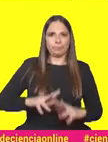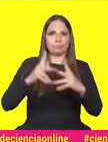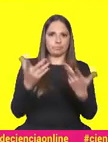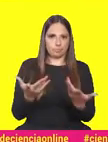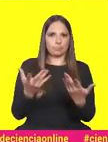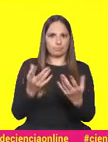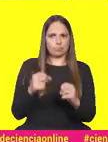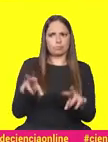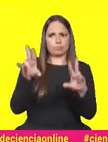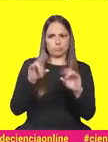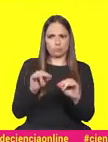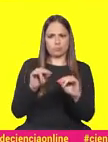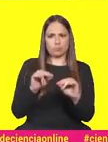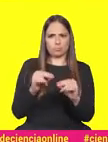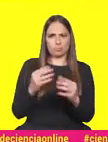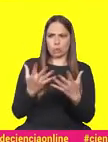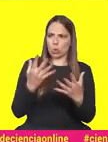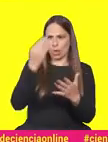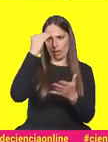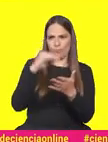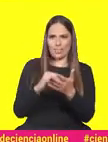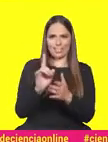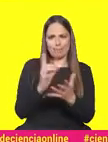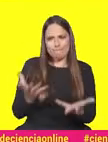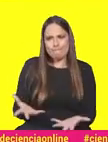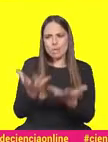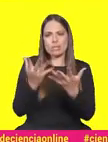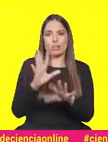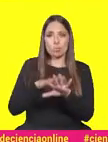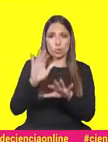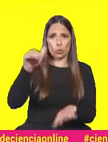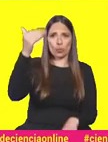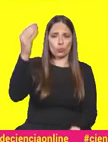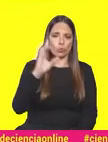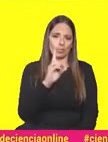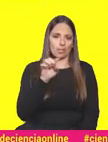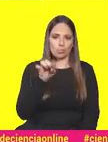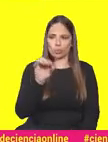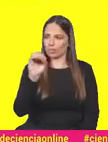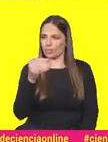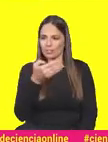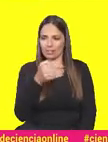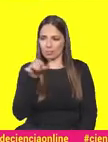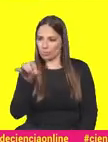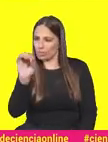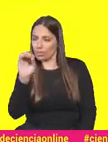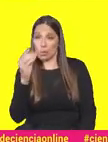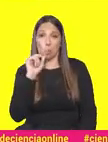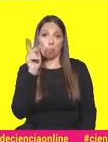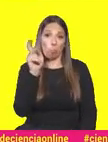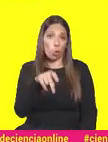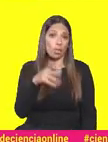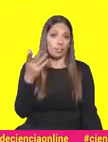e de inovação, muito mais do que de invenção, e que, portanto, no futuro, o 6.0, o 7.0, invariavelmente acontecerão.